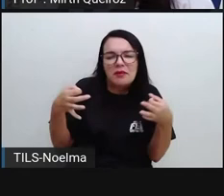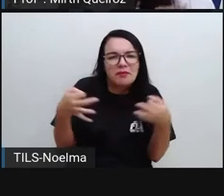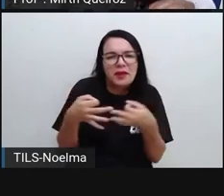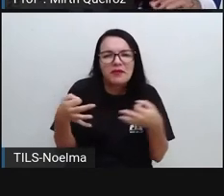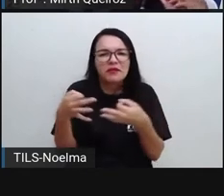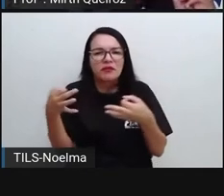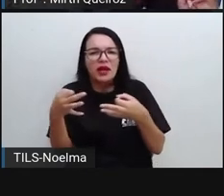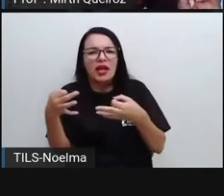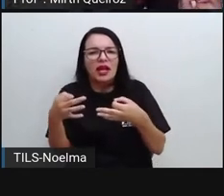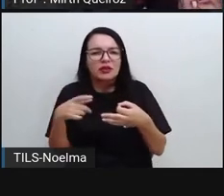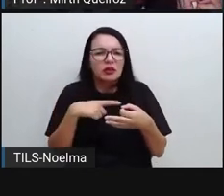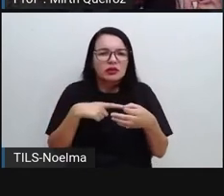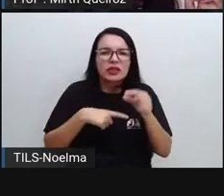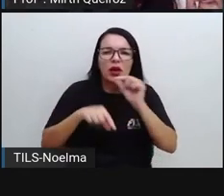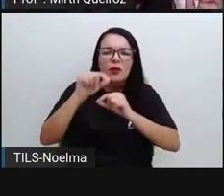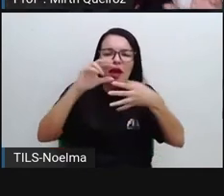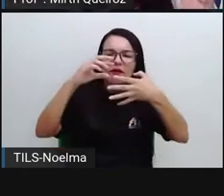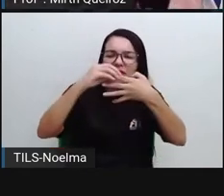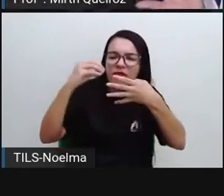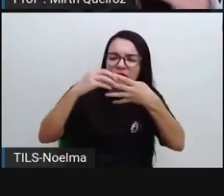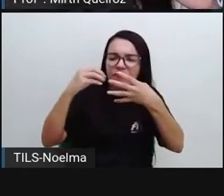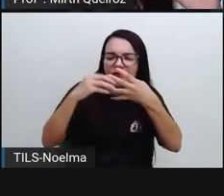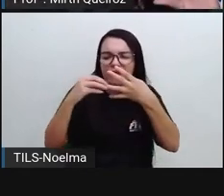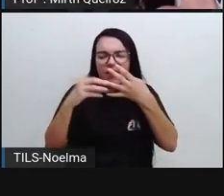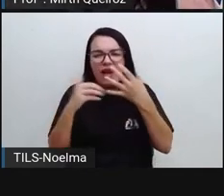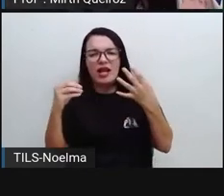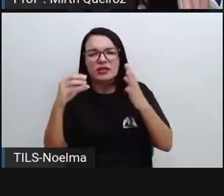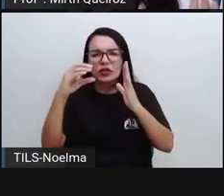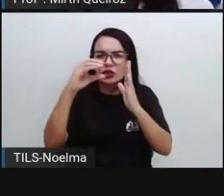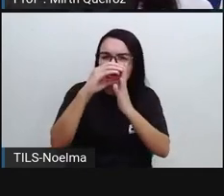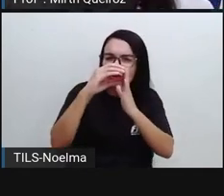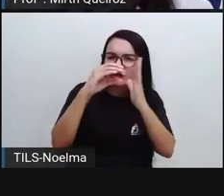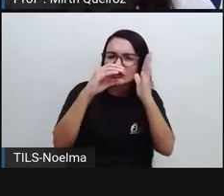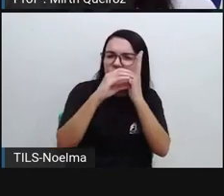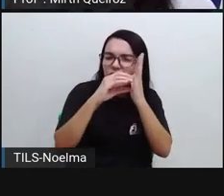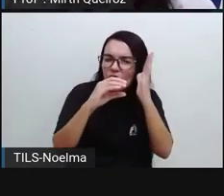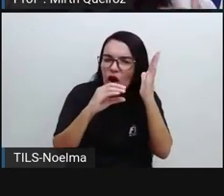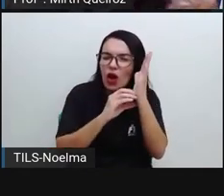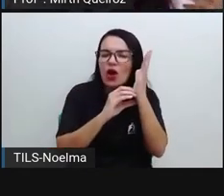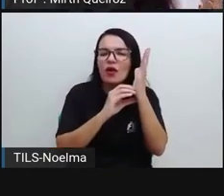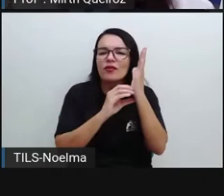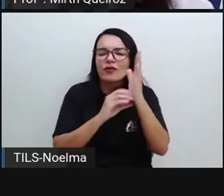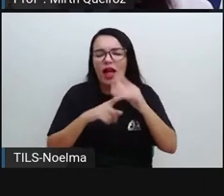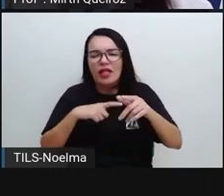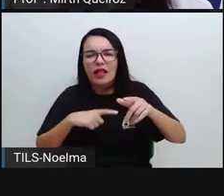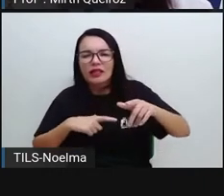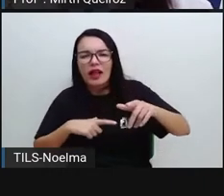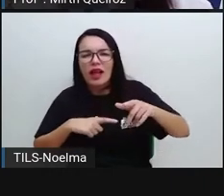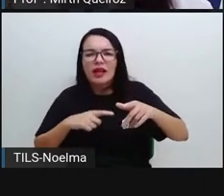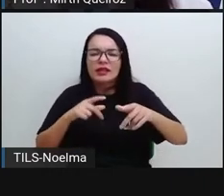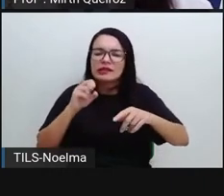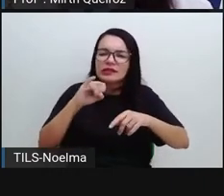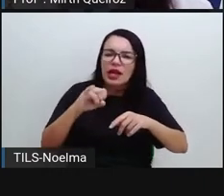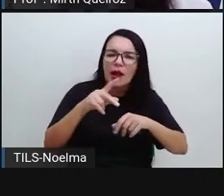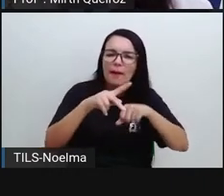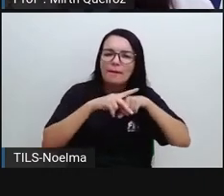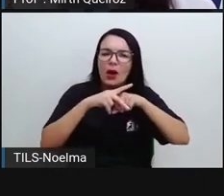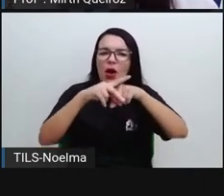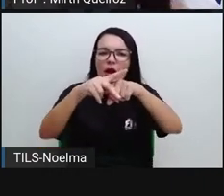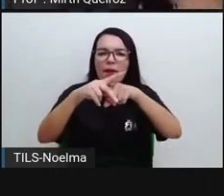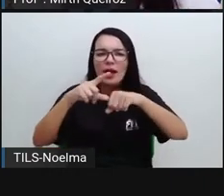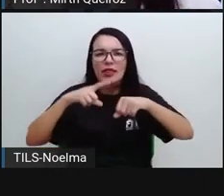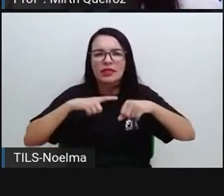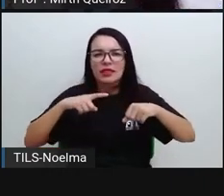vai ter os versos organizados em estrofes, a depender do tipo de poema que se tem,